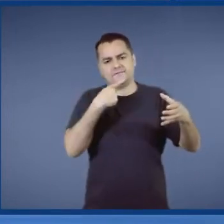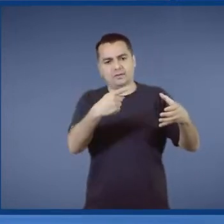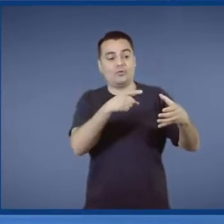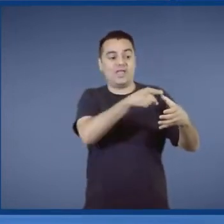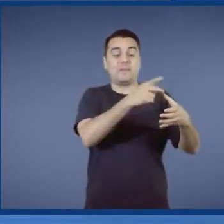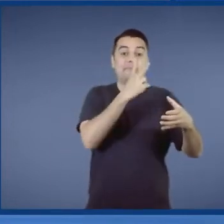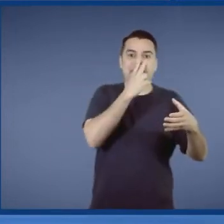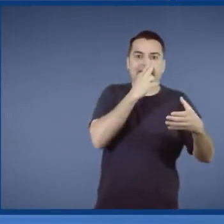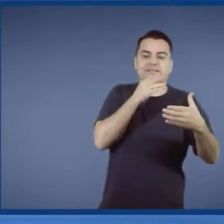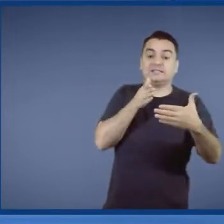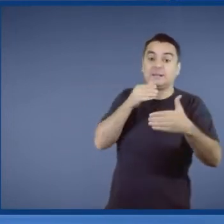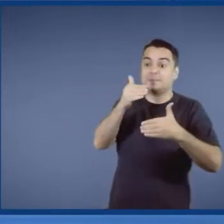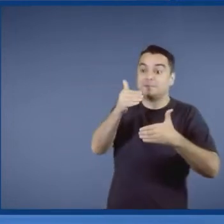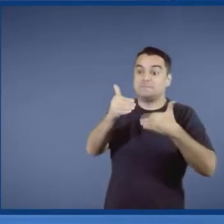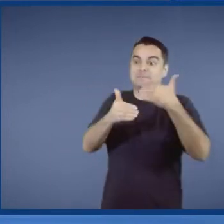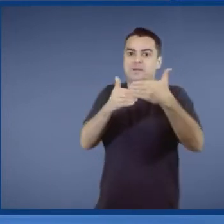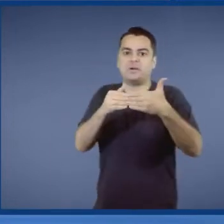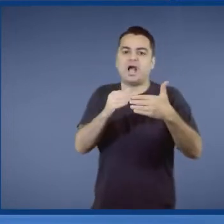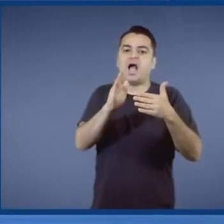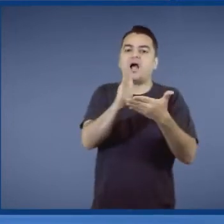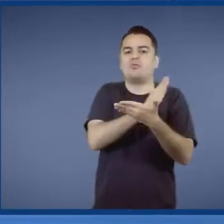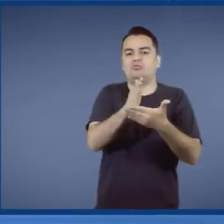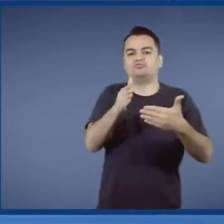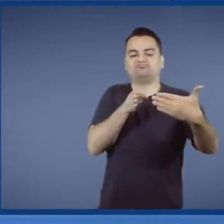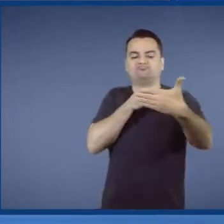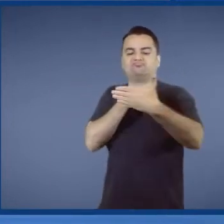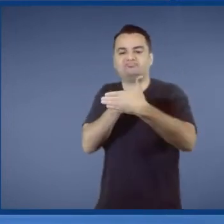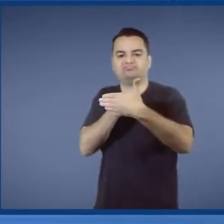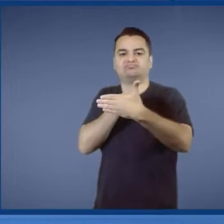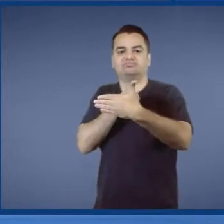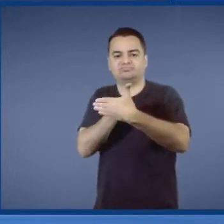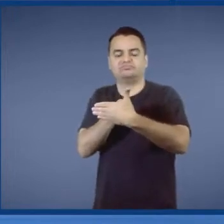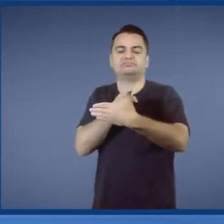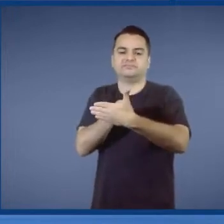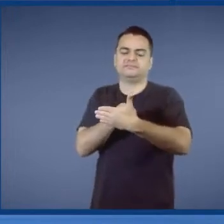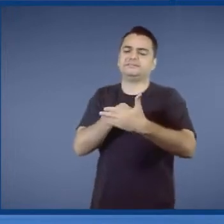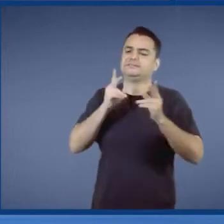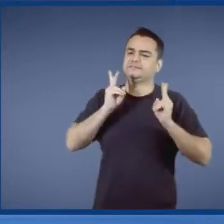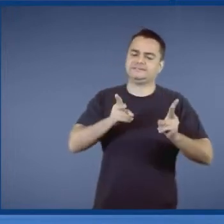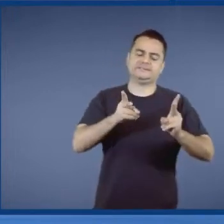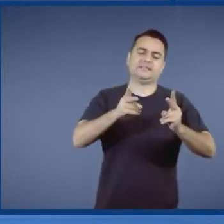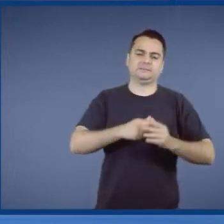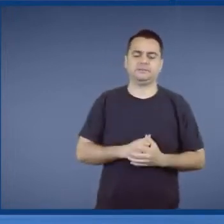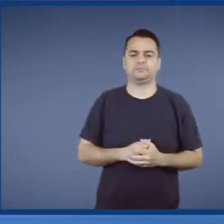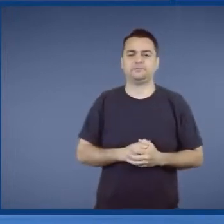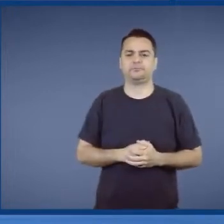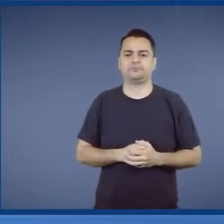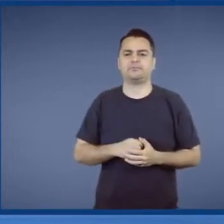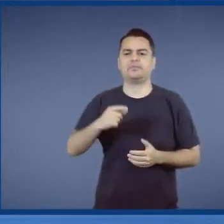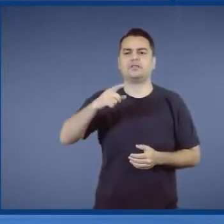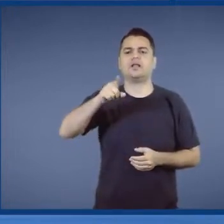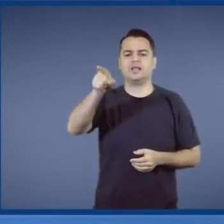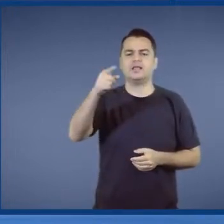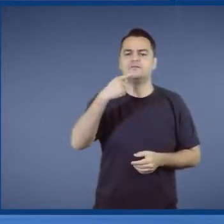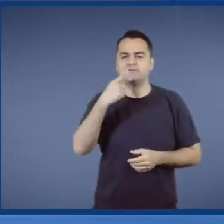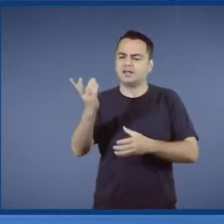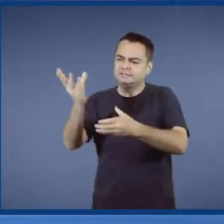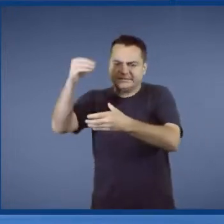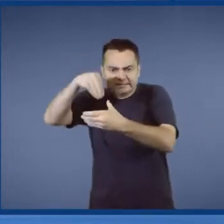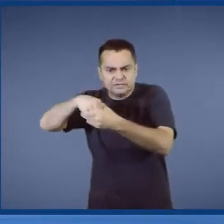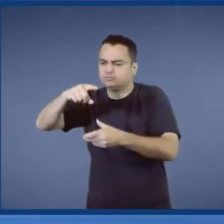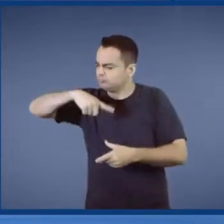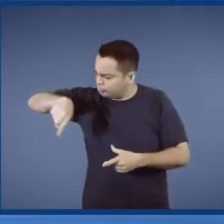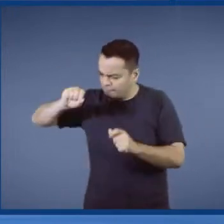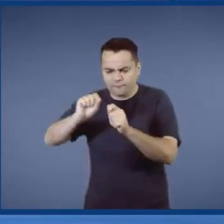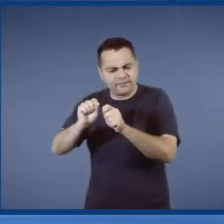que a gente avança. Sabe por quê? Porque a gente tem constância de propósito. A gente não para de jeito nenhum. A gente sempre diz lá internamente, nós vamos fazer, nós vamos